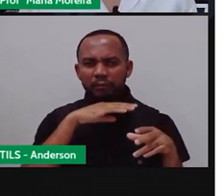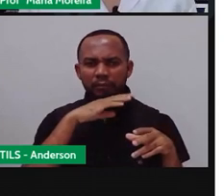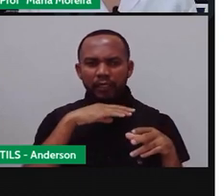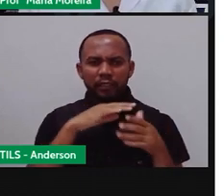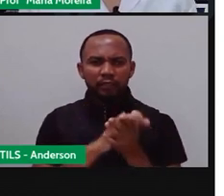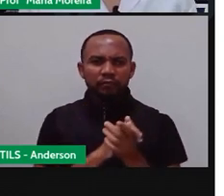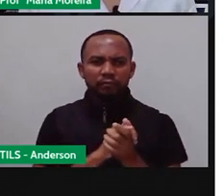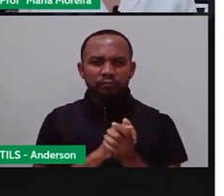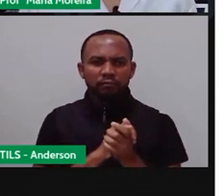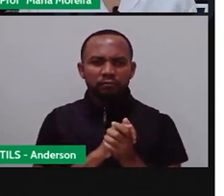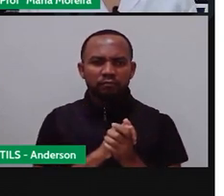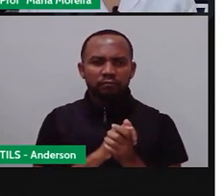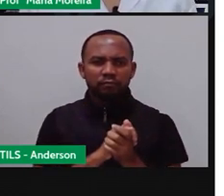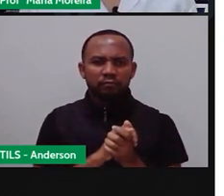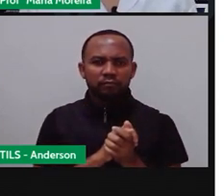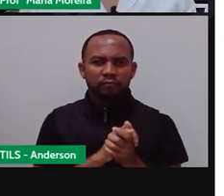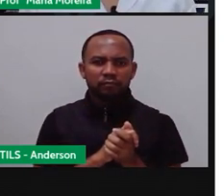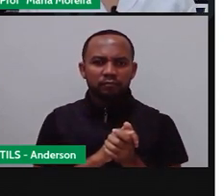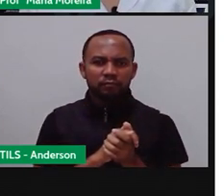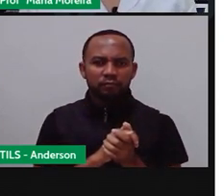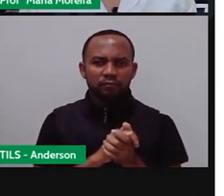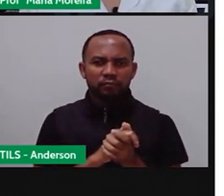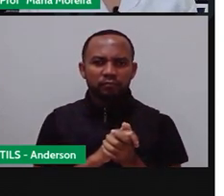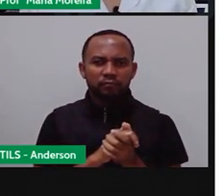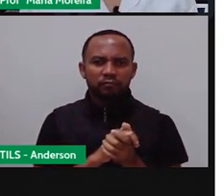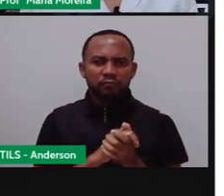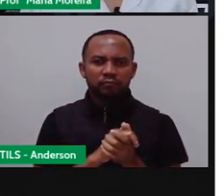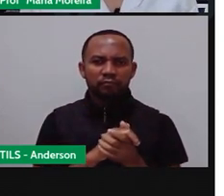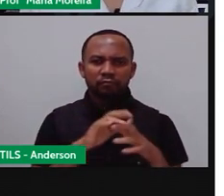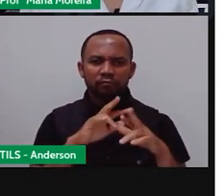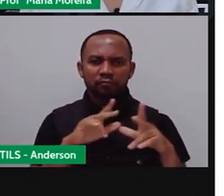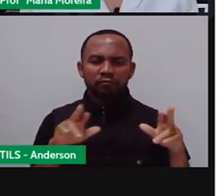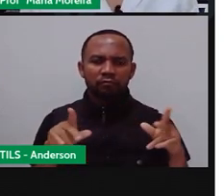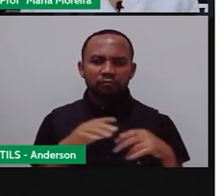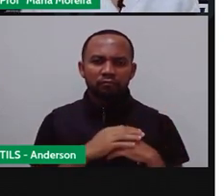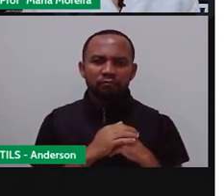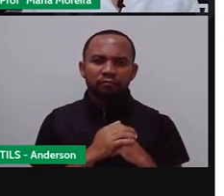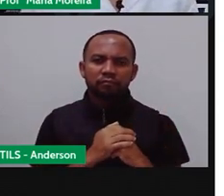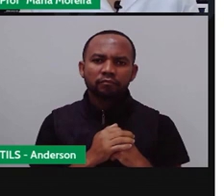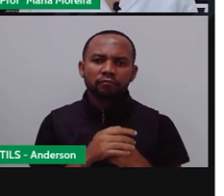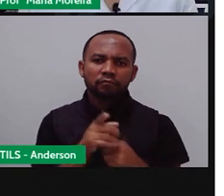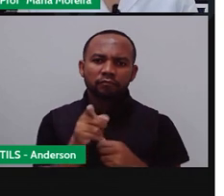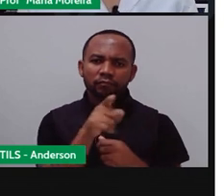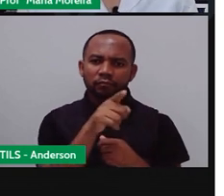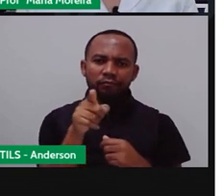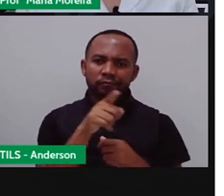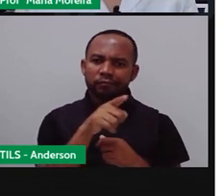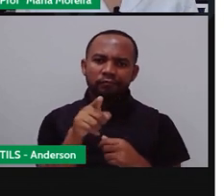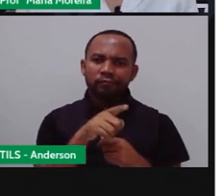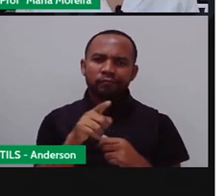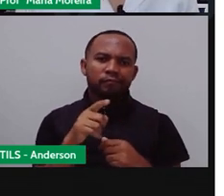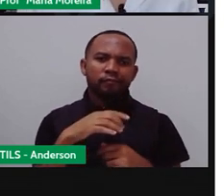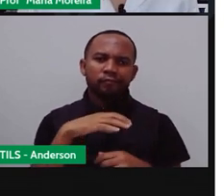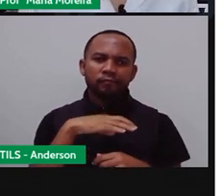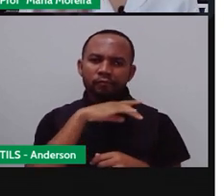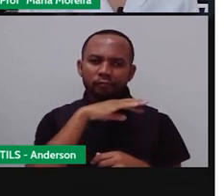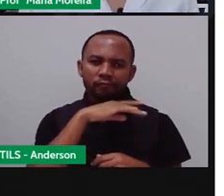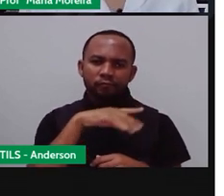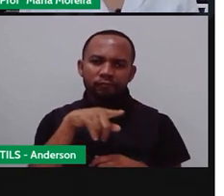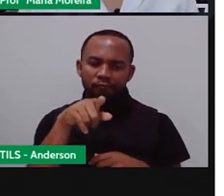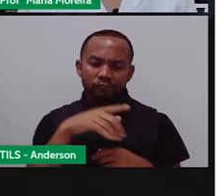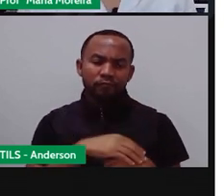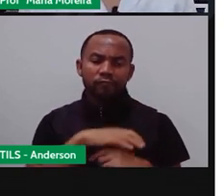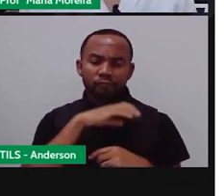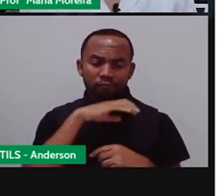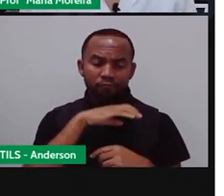bacteriano, o coelho, a arquina, o furão doméstico, o camista sírio e elefantes de carga. E tem outros